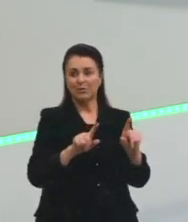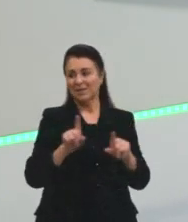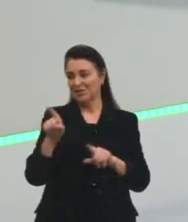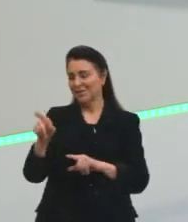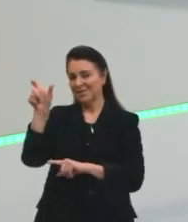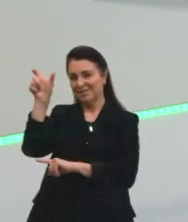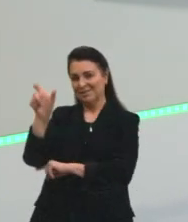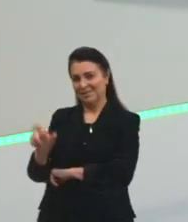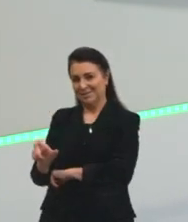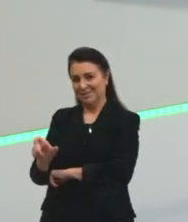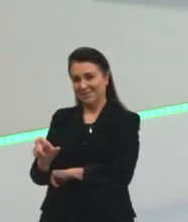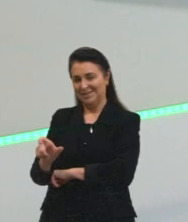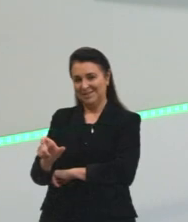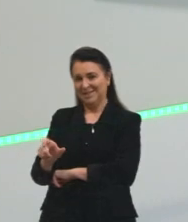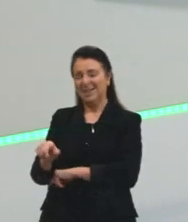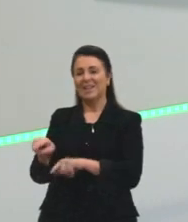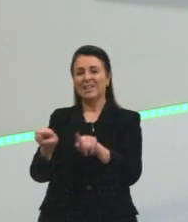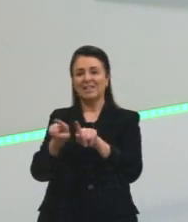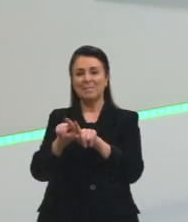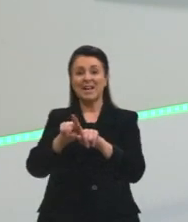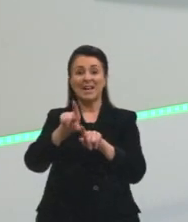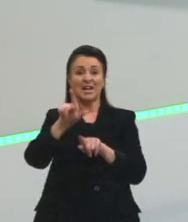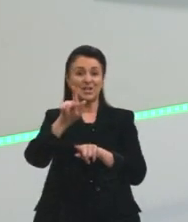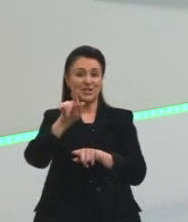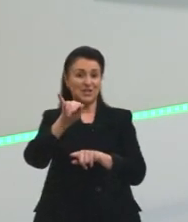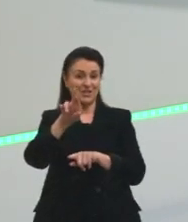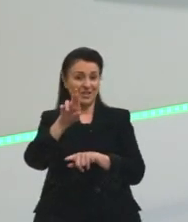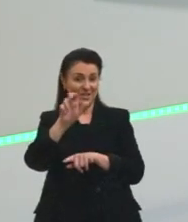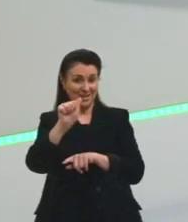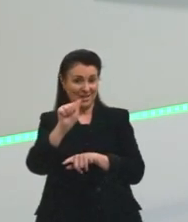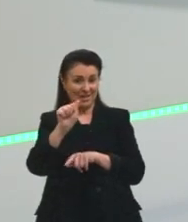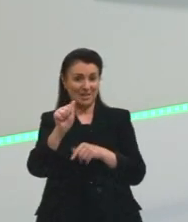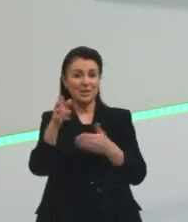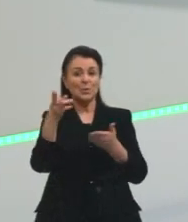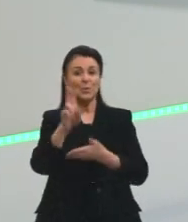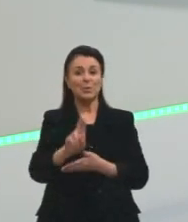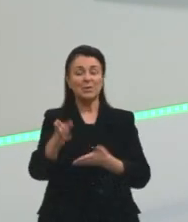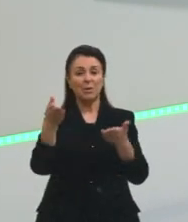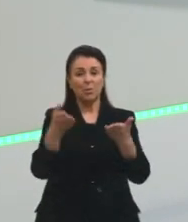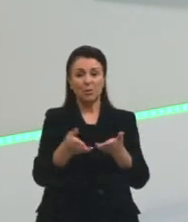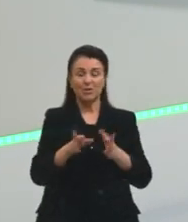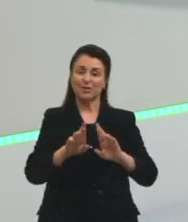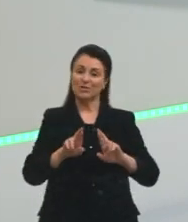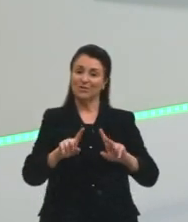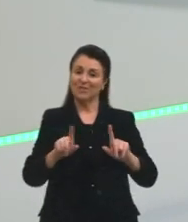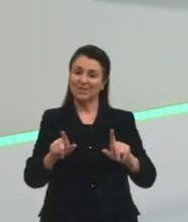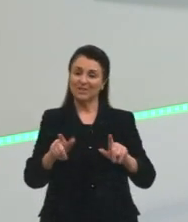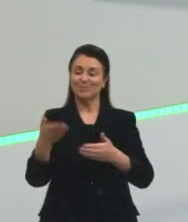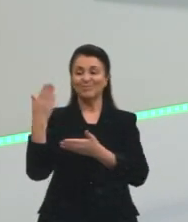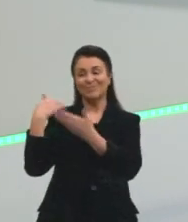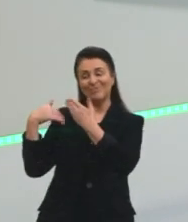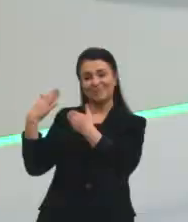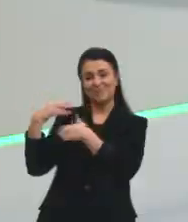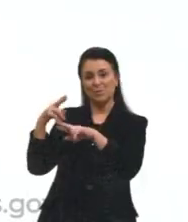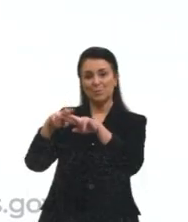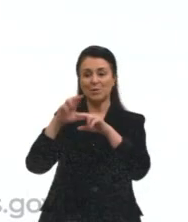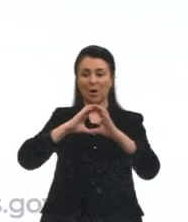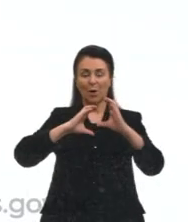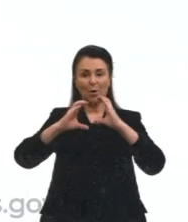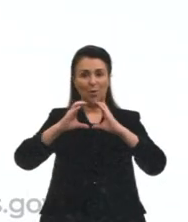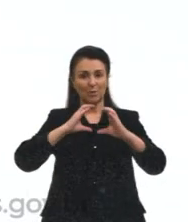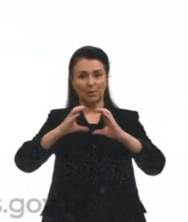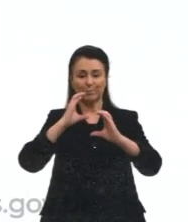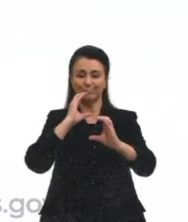As gírias que se usam hoje são muito diferentes, né? Das gírias que se usavam antigamente. E por isso a comunicação entre eles